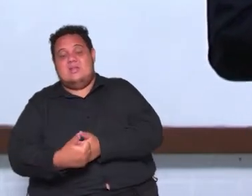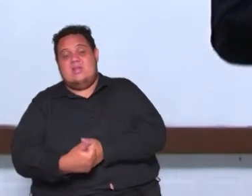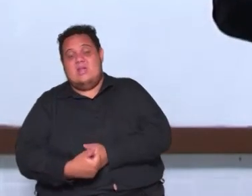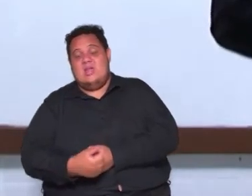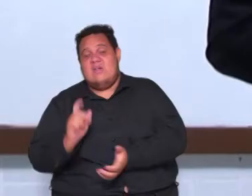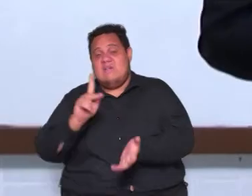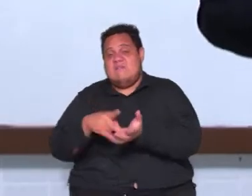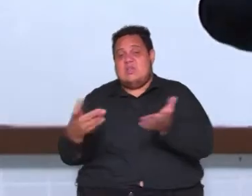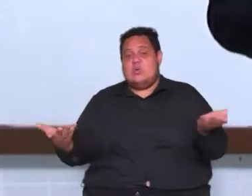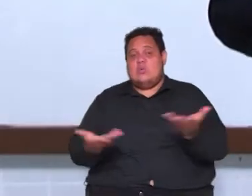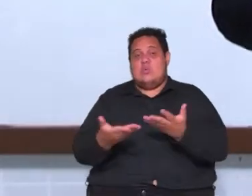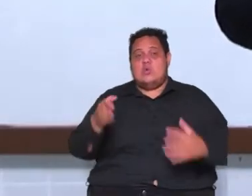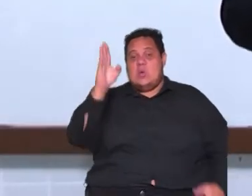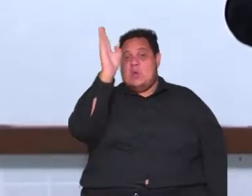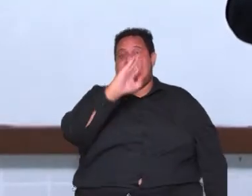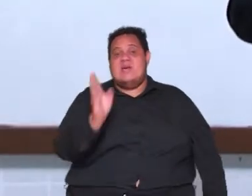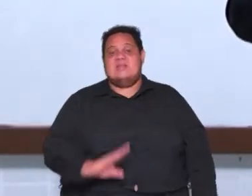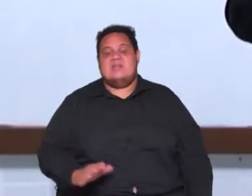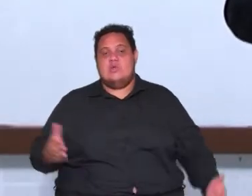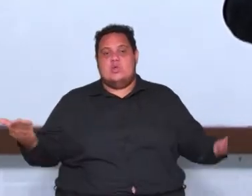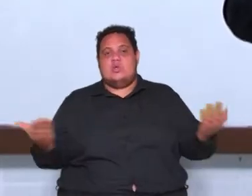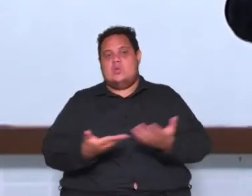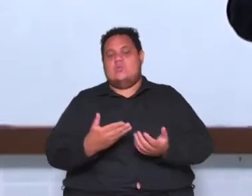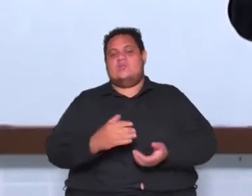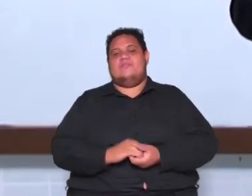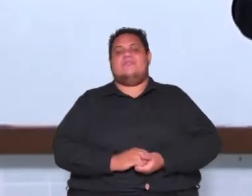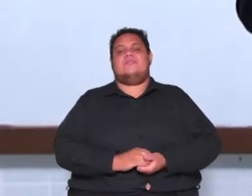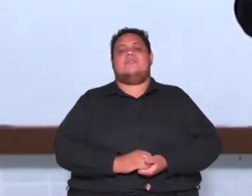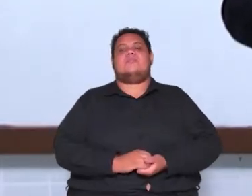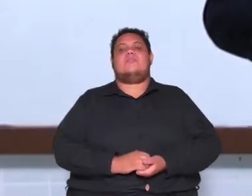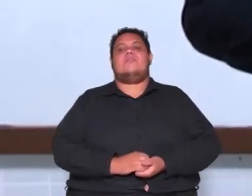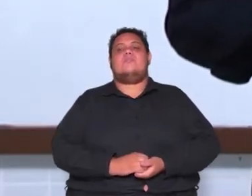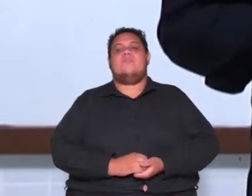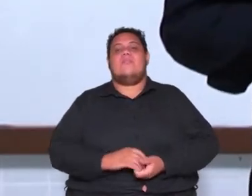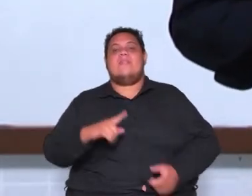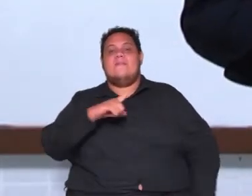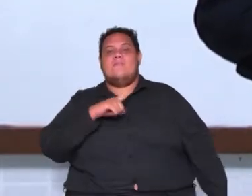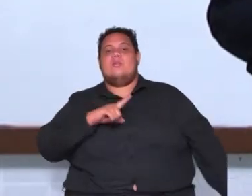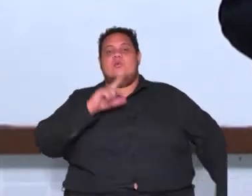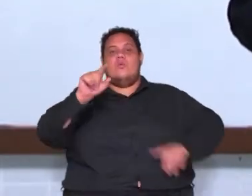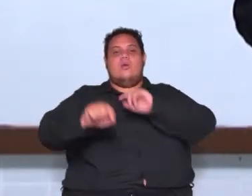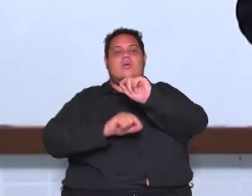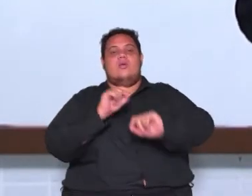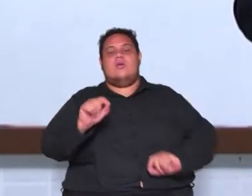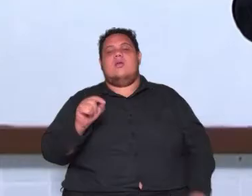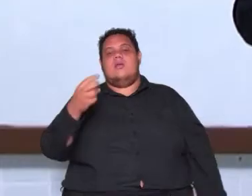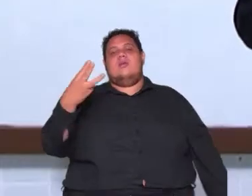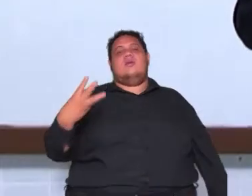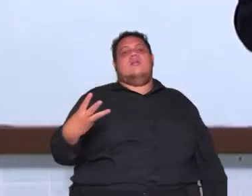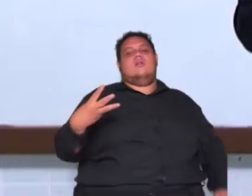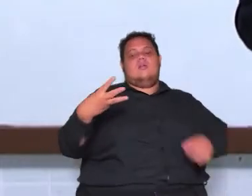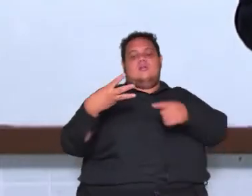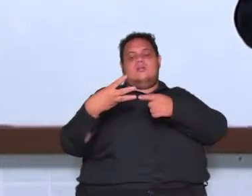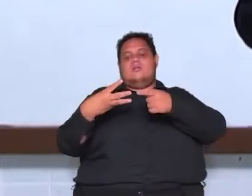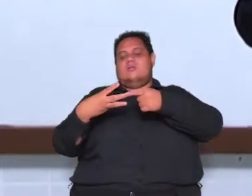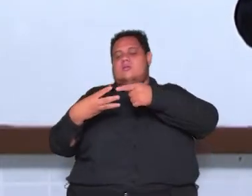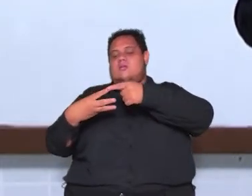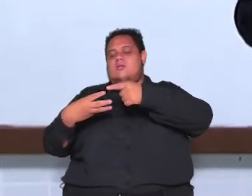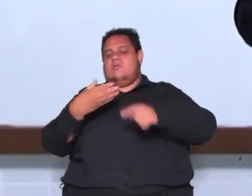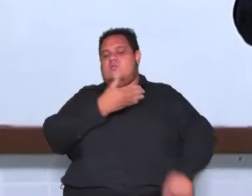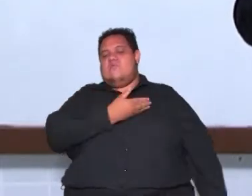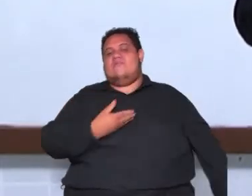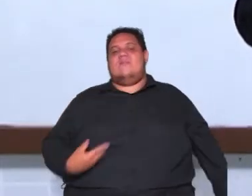o Brasil segue esse modelo nós temos o que a divisão dos poderes nas três esferas de governo